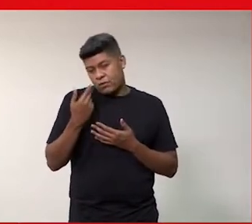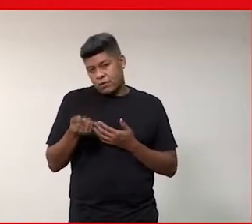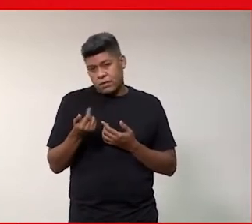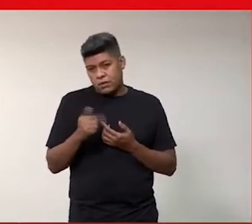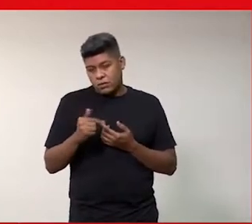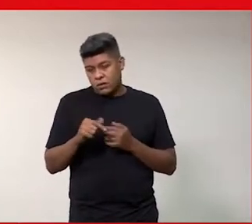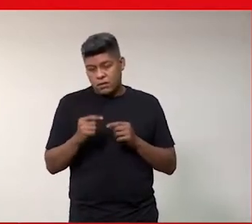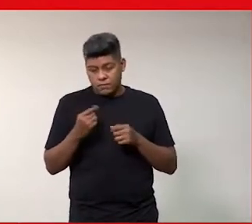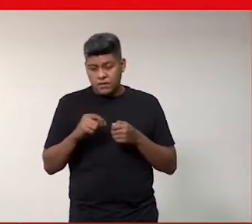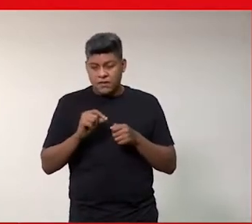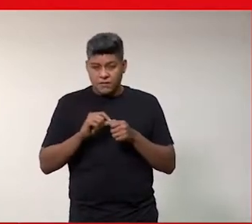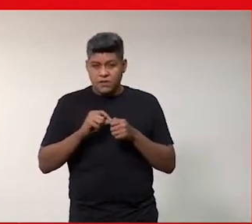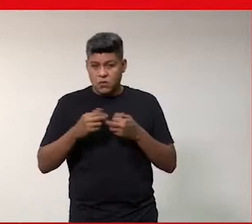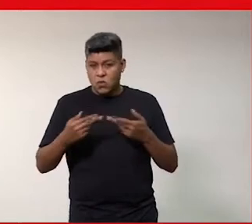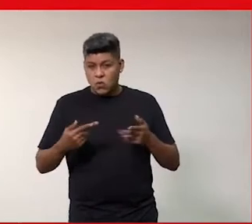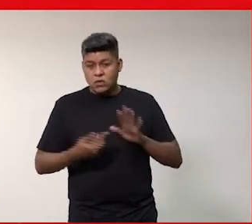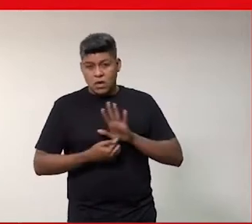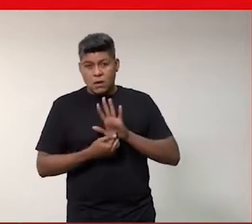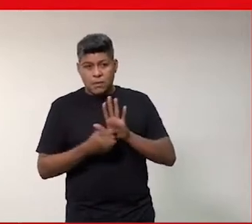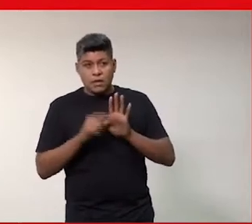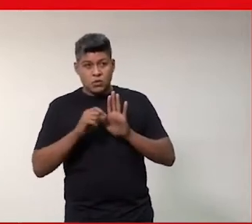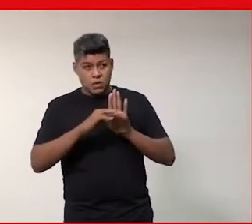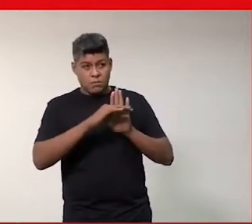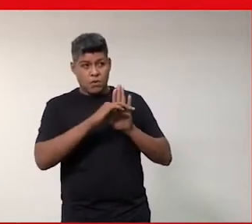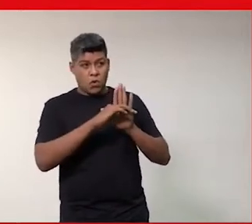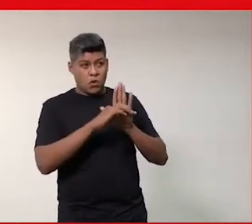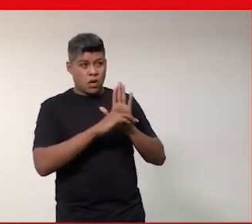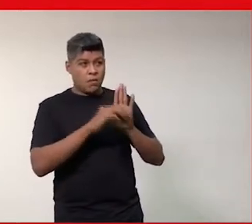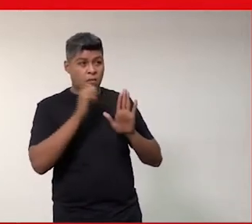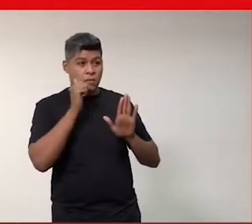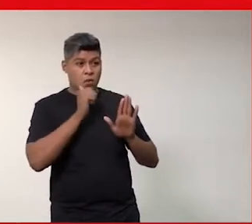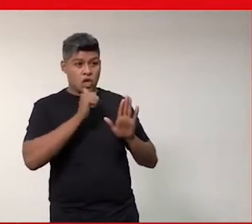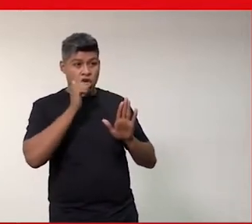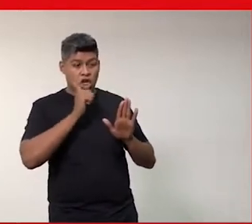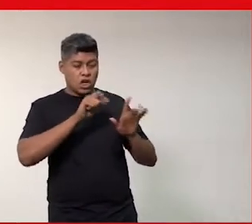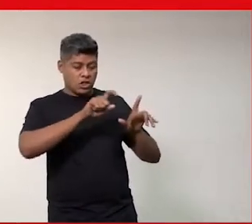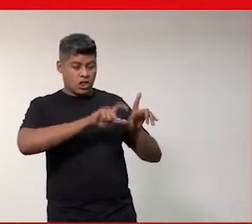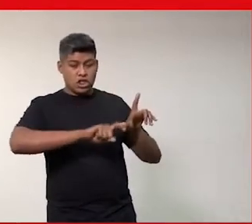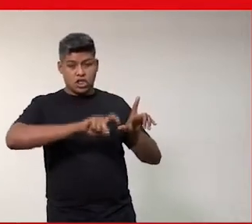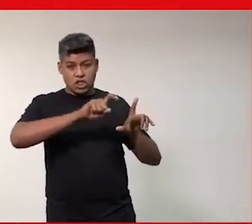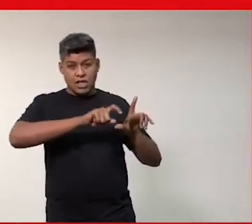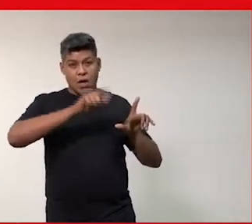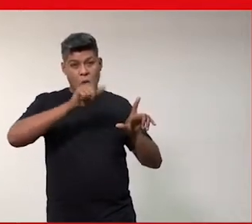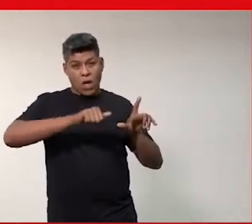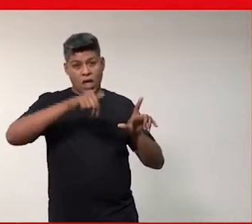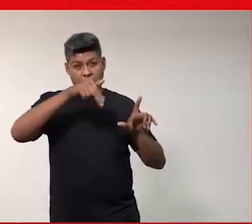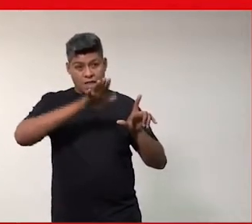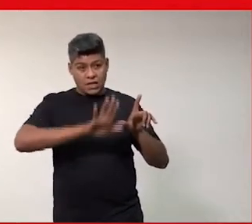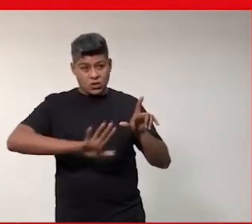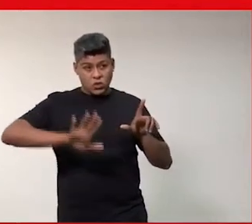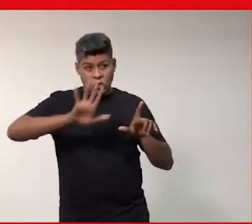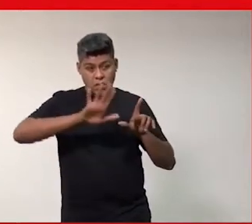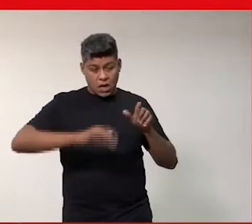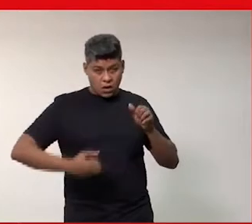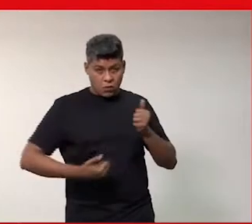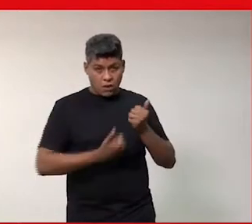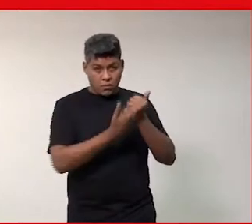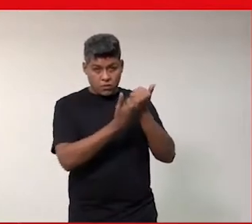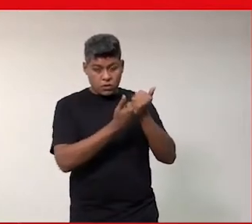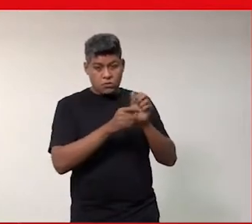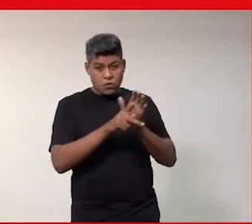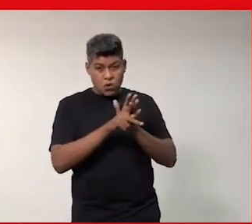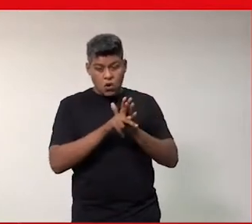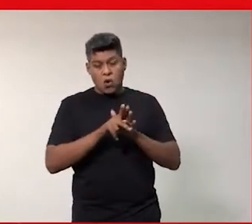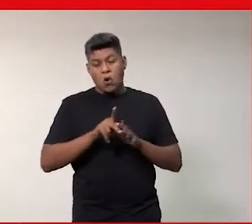tem que fazer alguma coisa. E aparece, então, o programa Meninas Digitais, que é um programa nacional, apoiado pela Sociedade Brasileira de Computação,